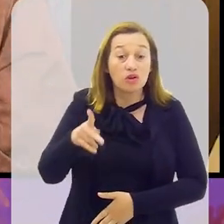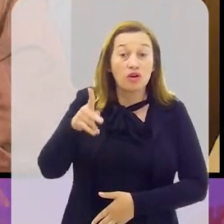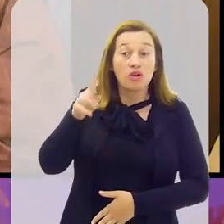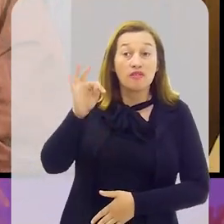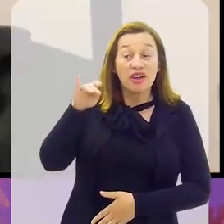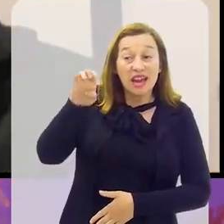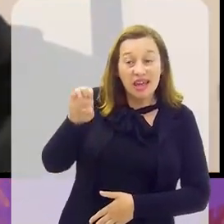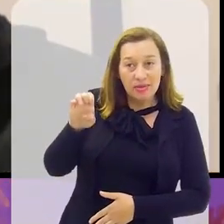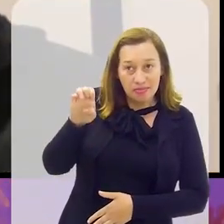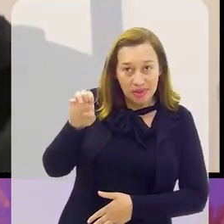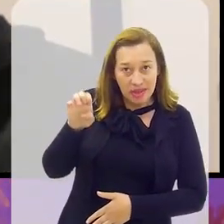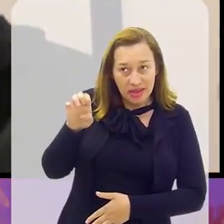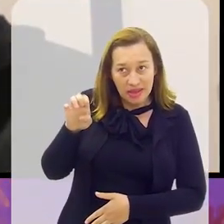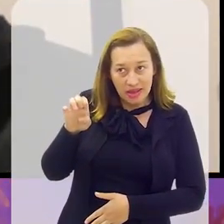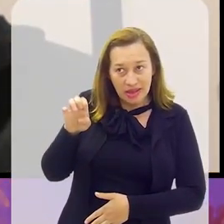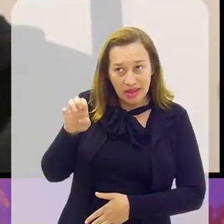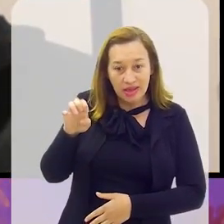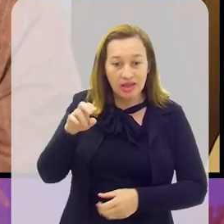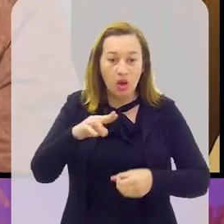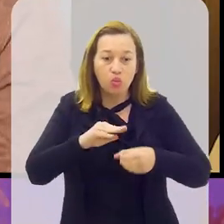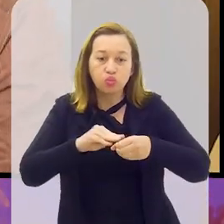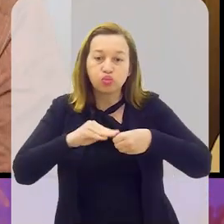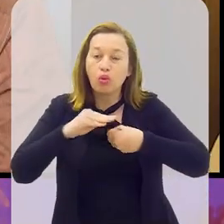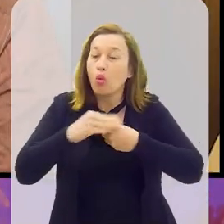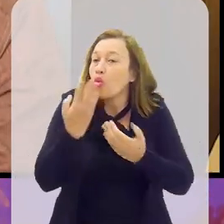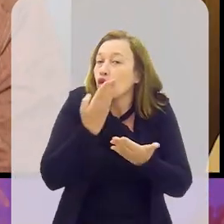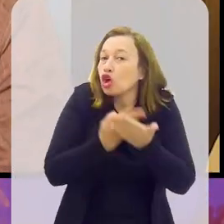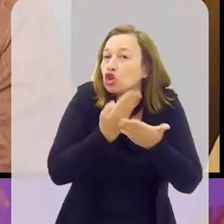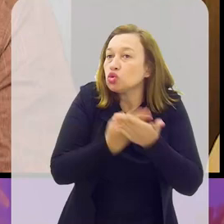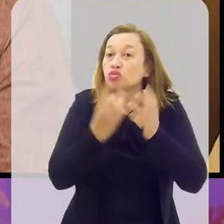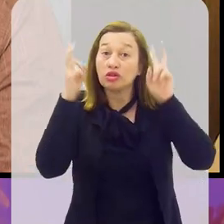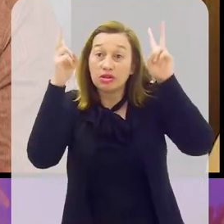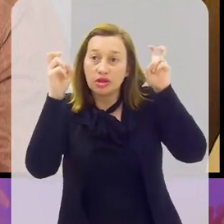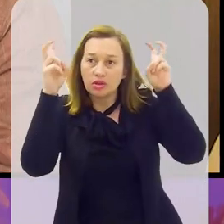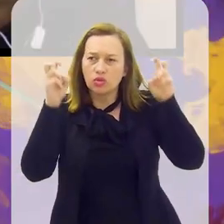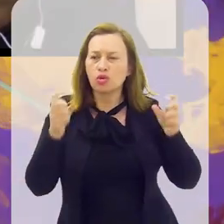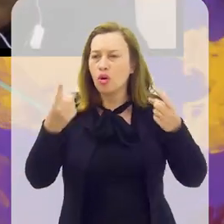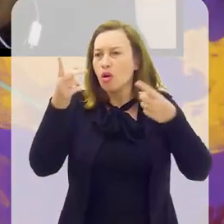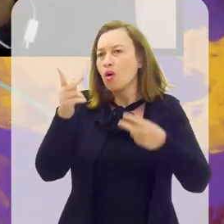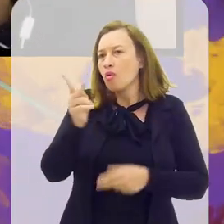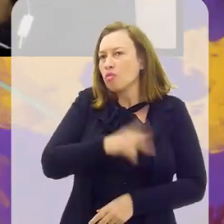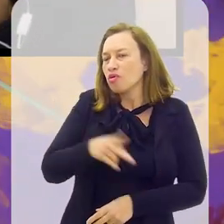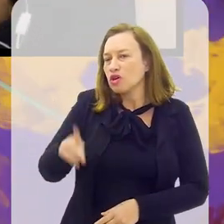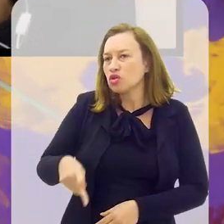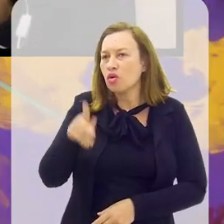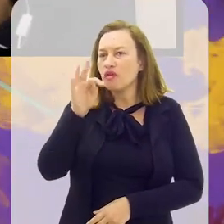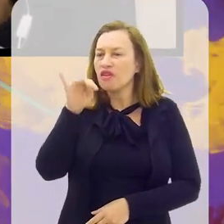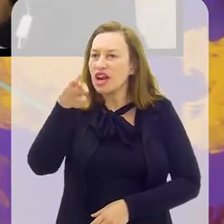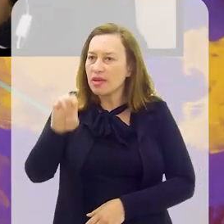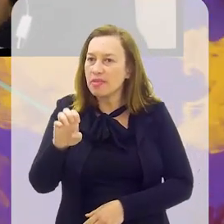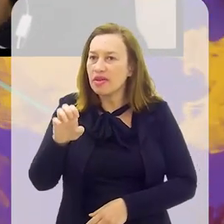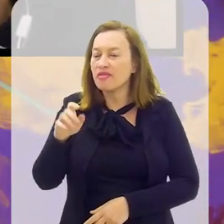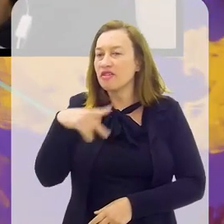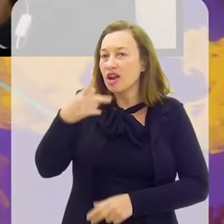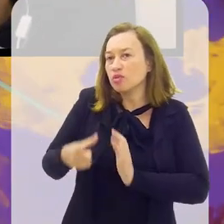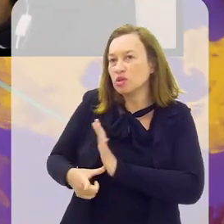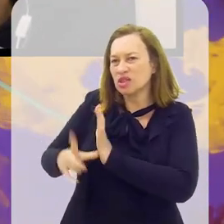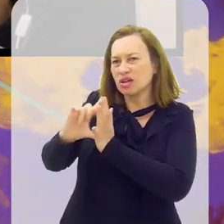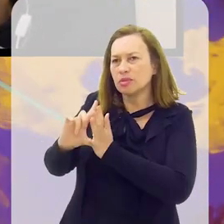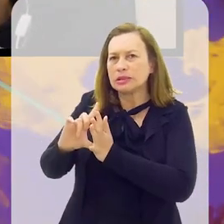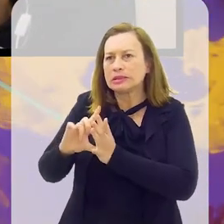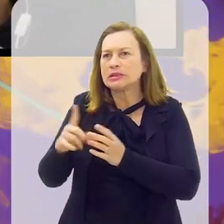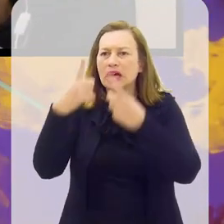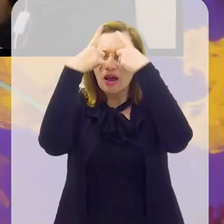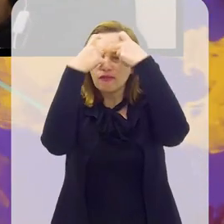Felipe Tavares Paes Lopes da Unicamp que estuda esta situação. Professor Felipe, nós falamos na primeira parte a